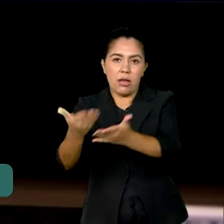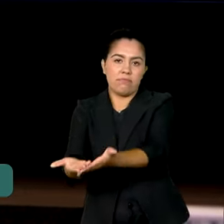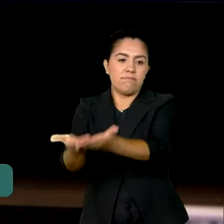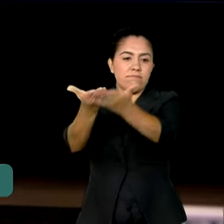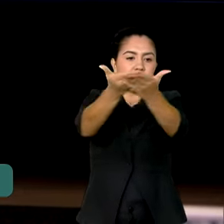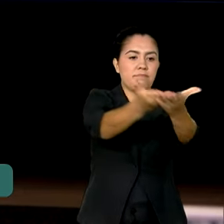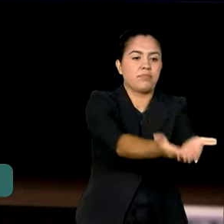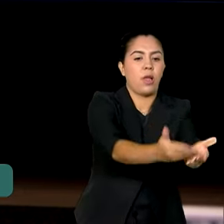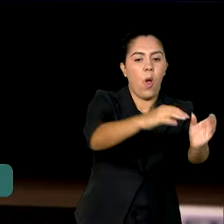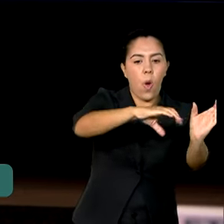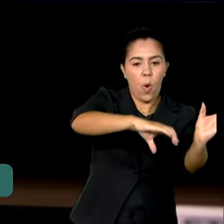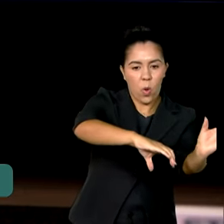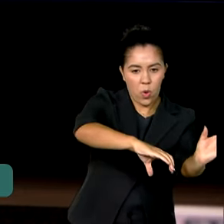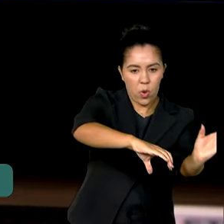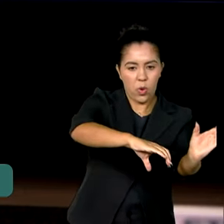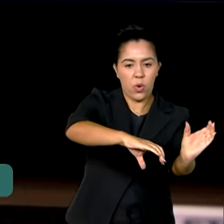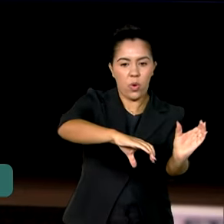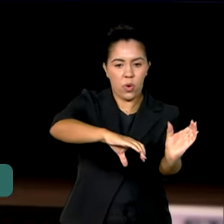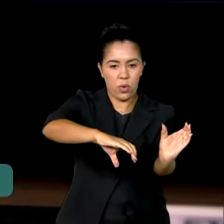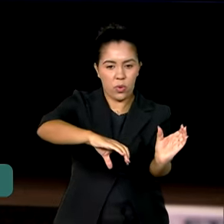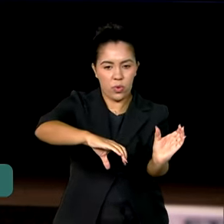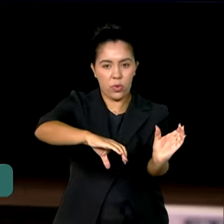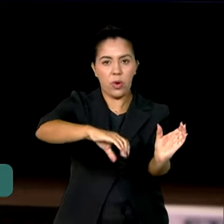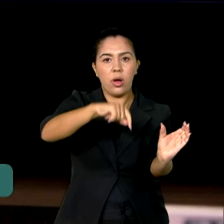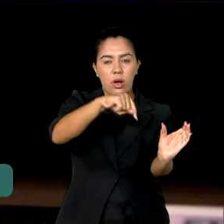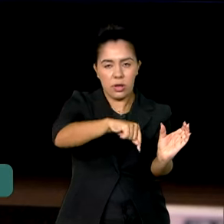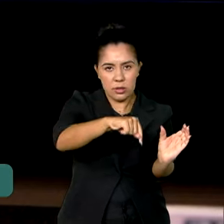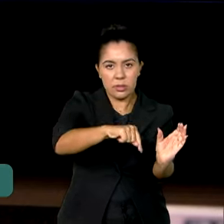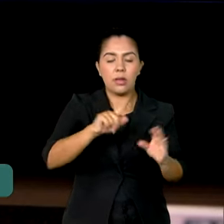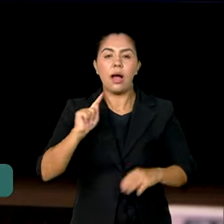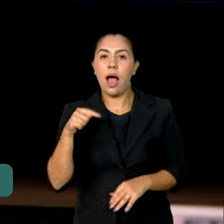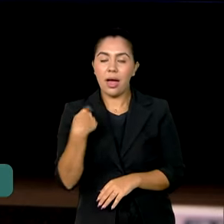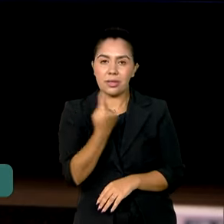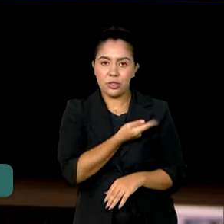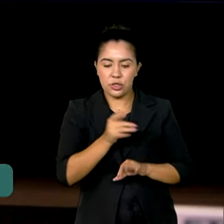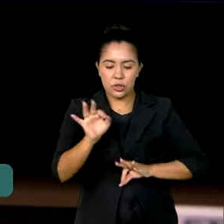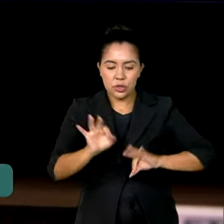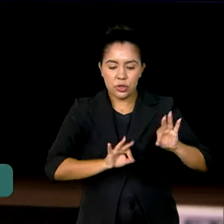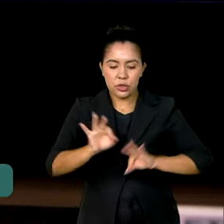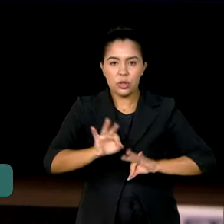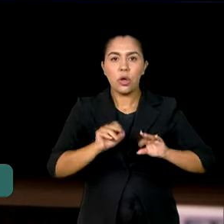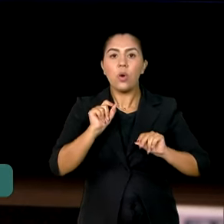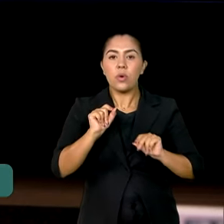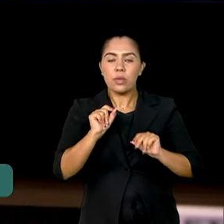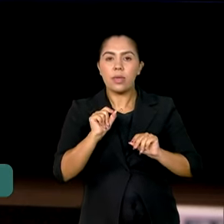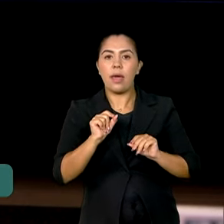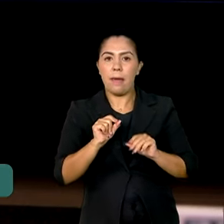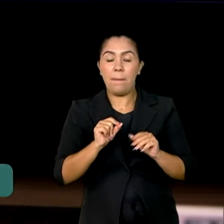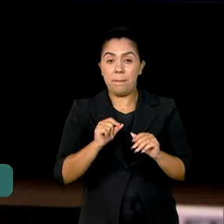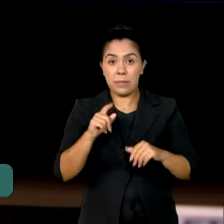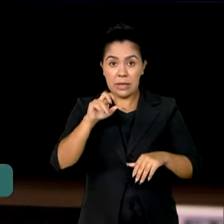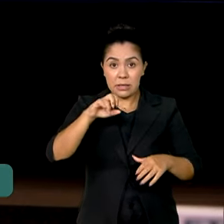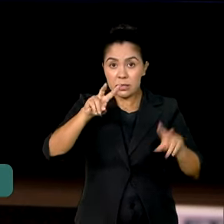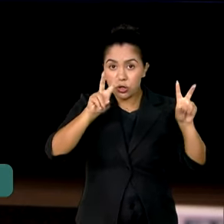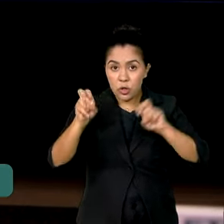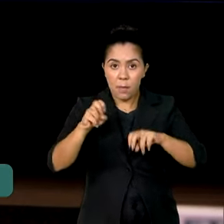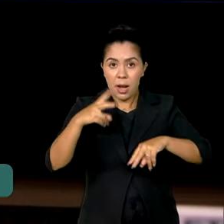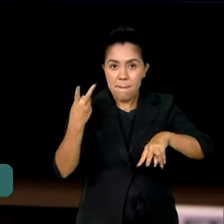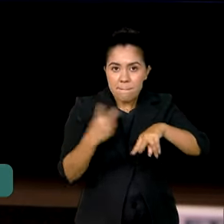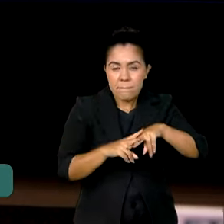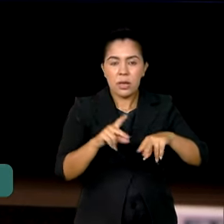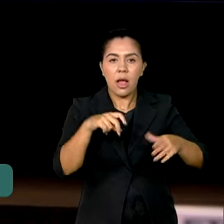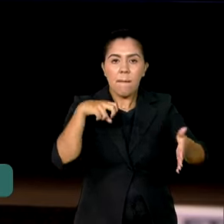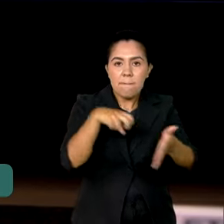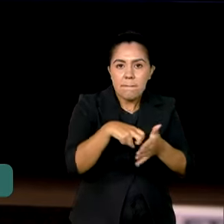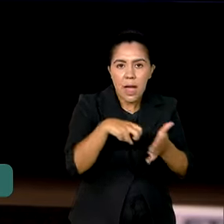Nacional. Nele, nós estabelecemos um aumento de penas para vários tipos